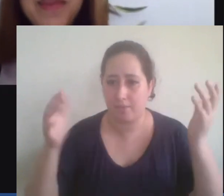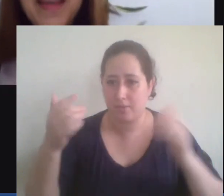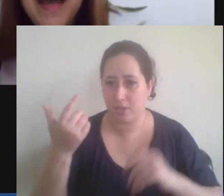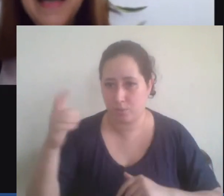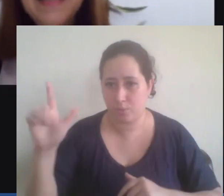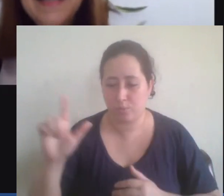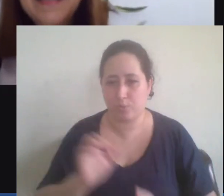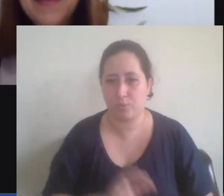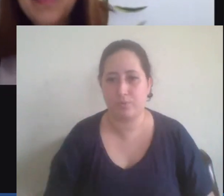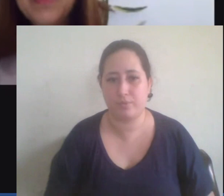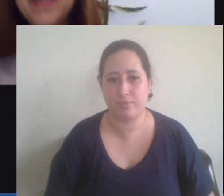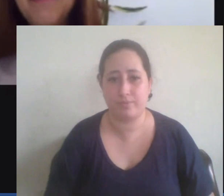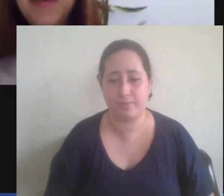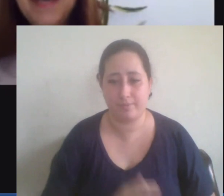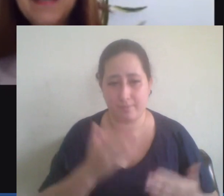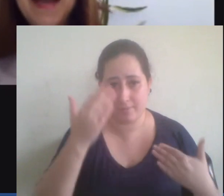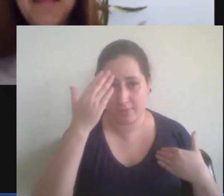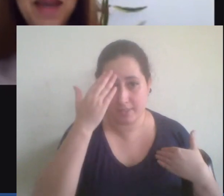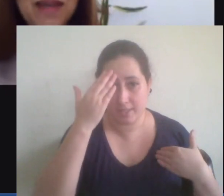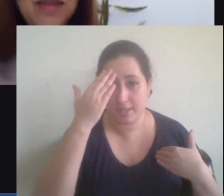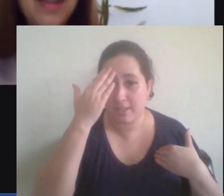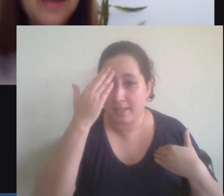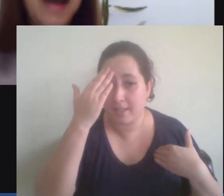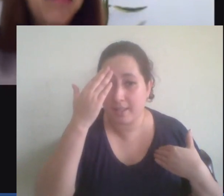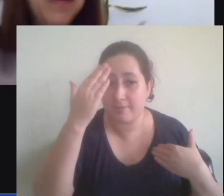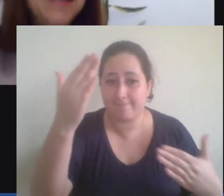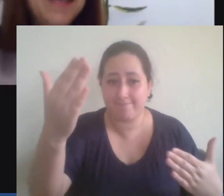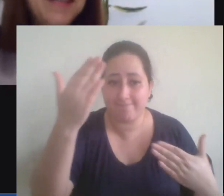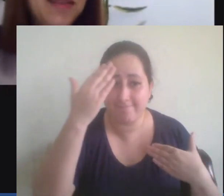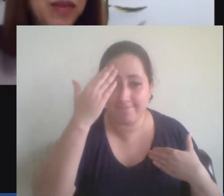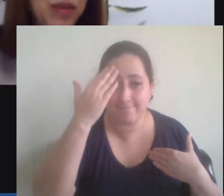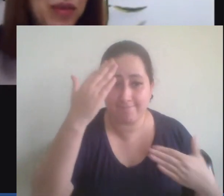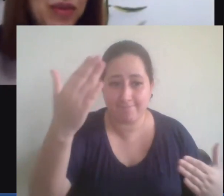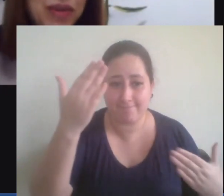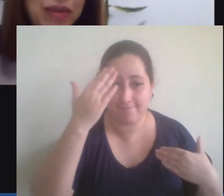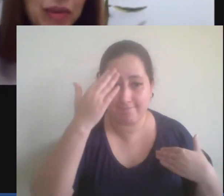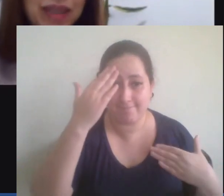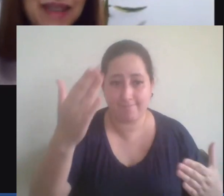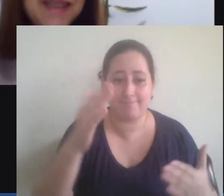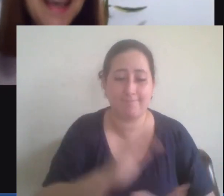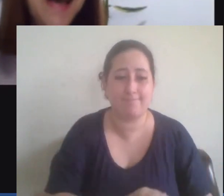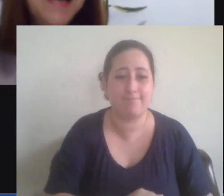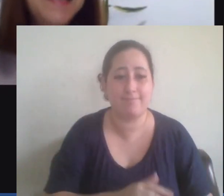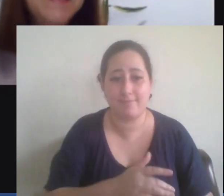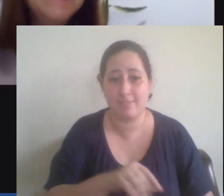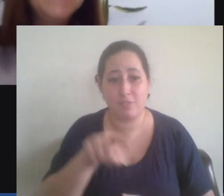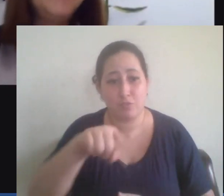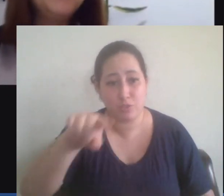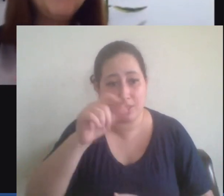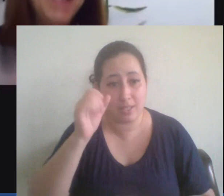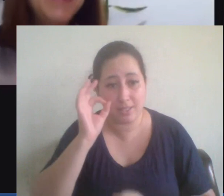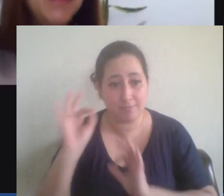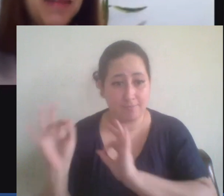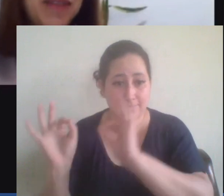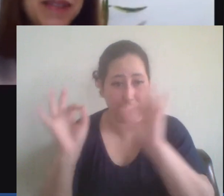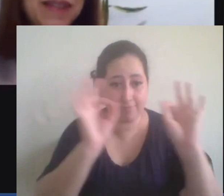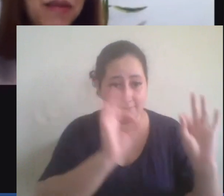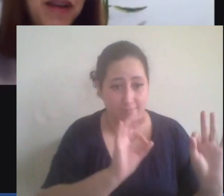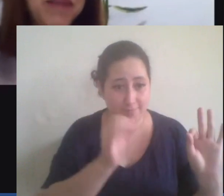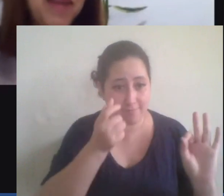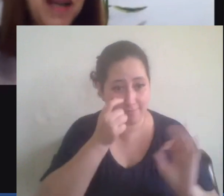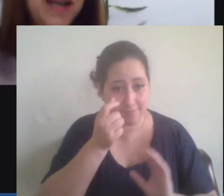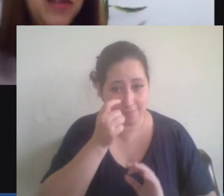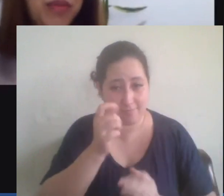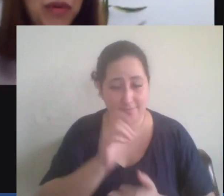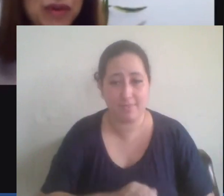né então agradecemos imensamente a presença de todos e todas agradecemos mais uma